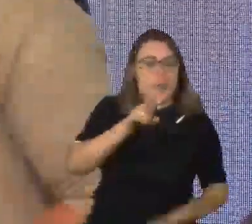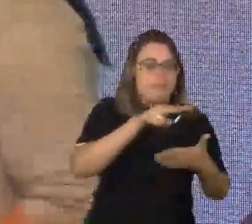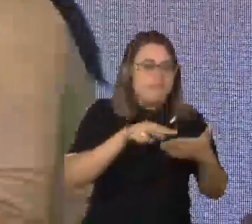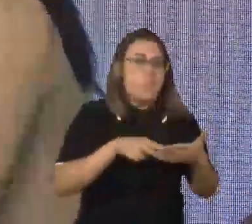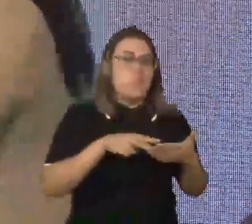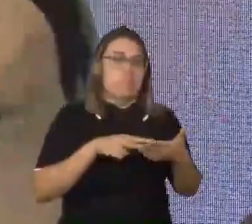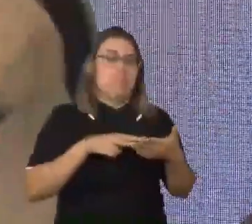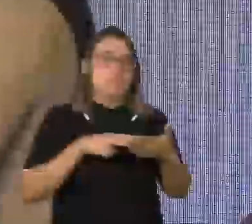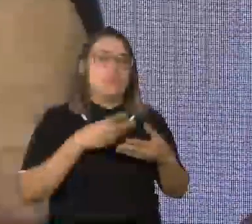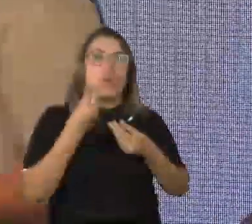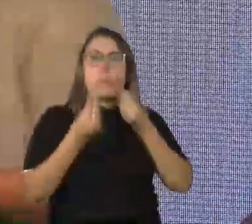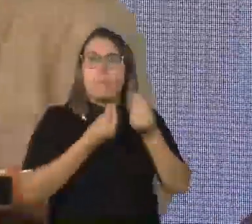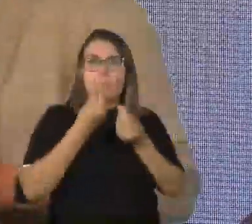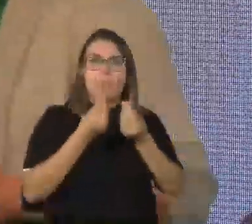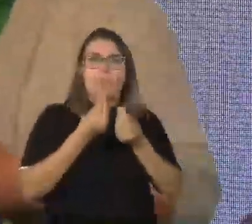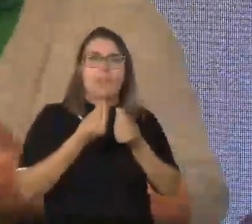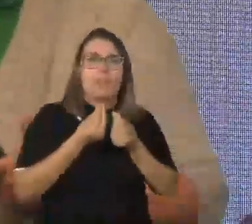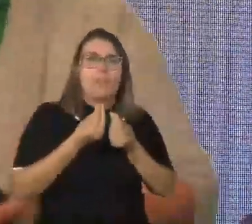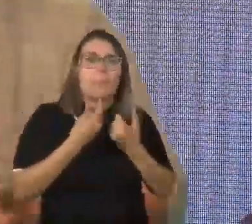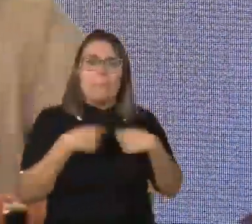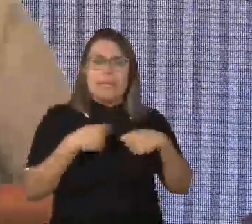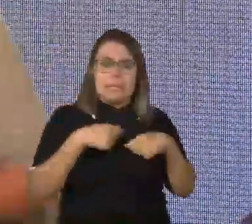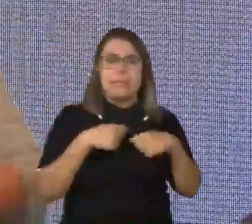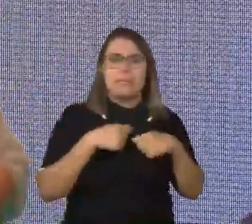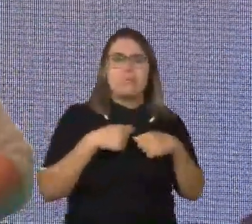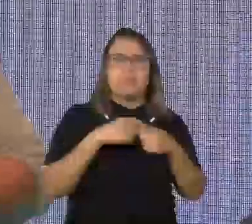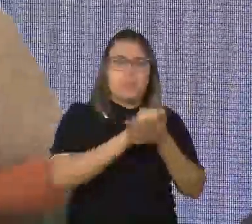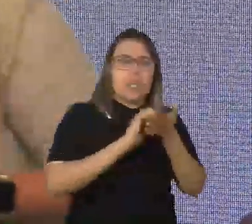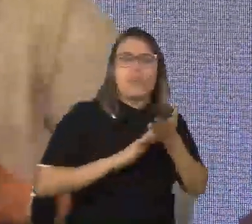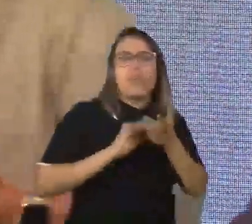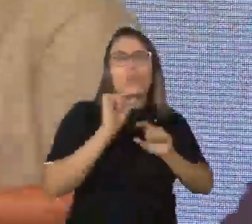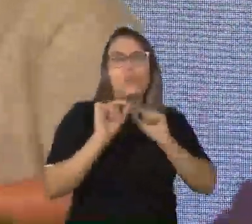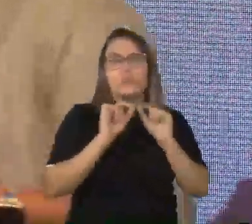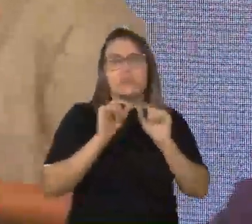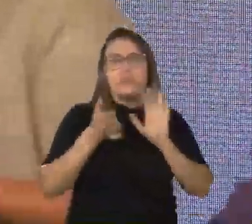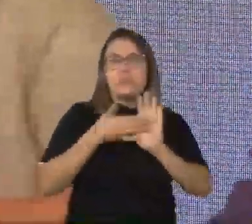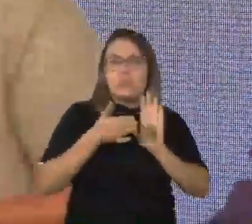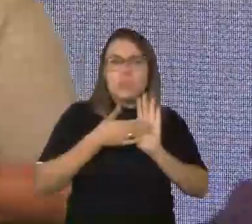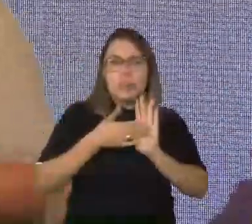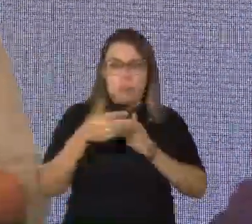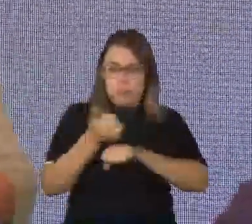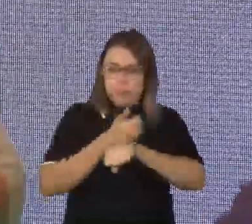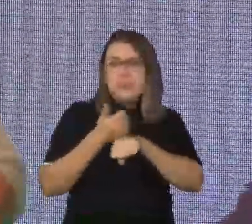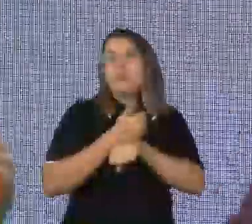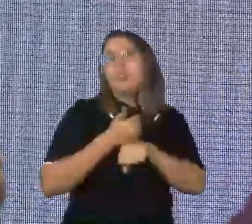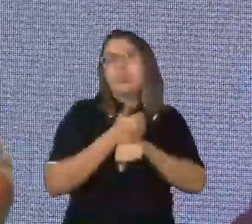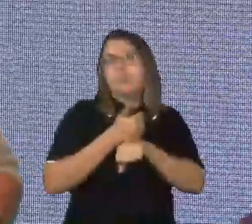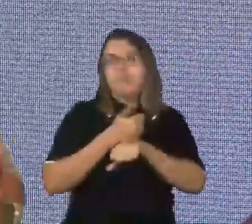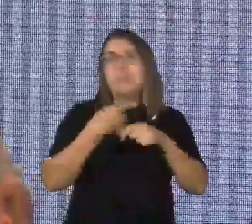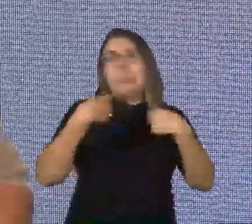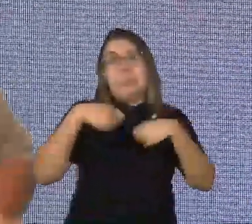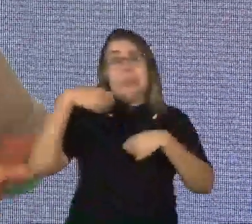para o processo. Quando a gente fala de receptividade, o próprio mecanismo de atuação do profissional já diz A